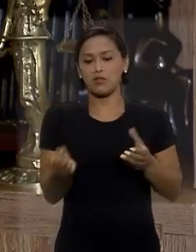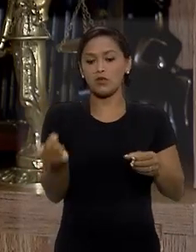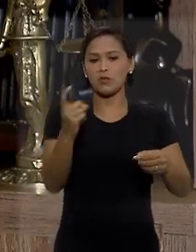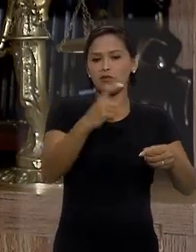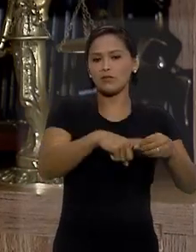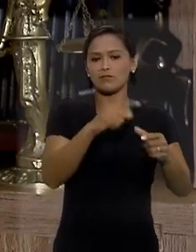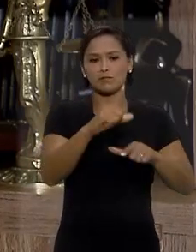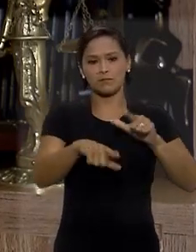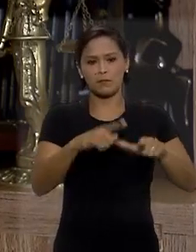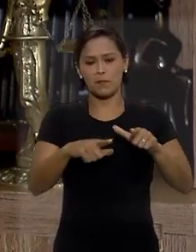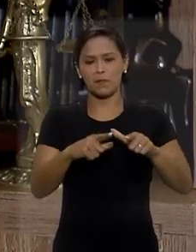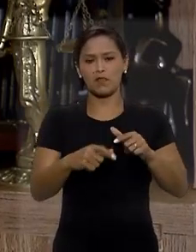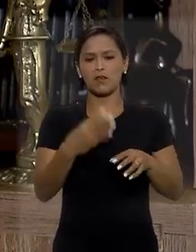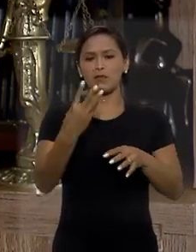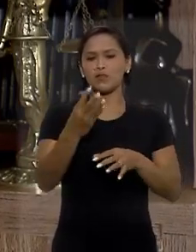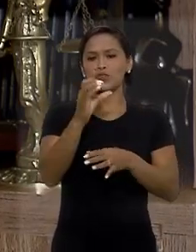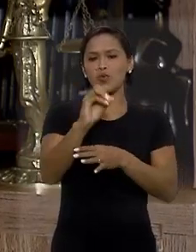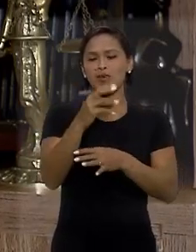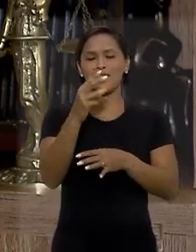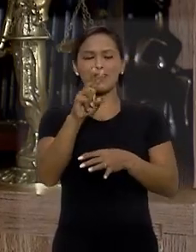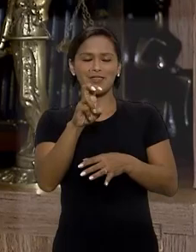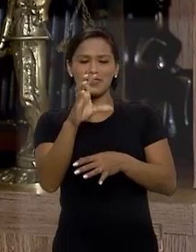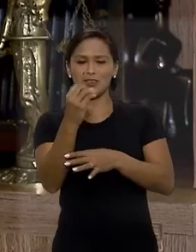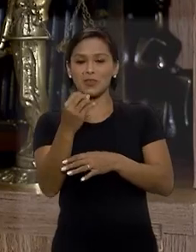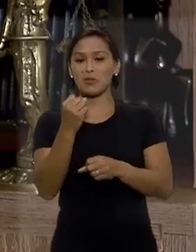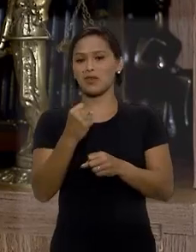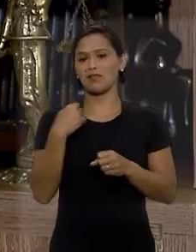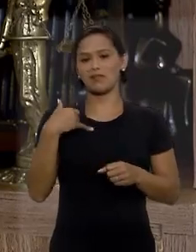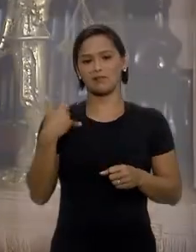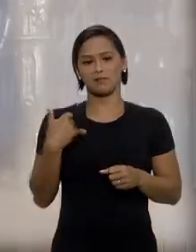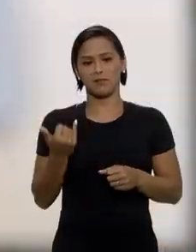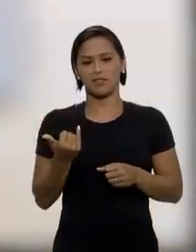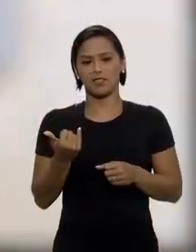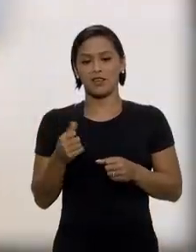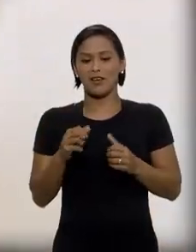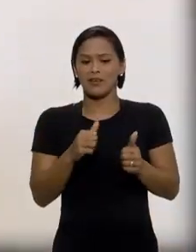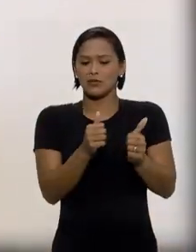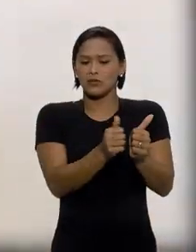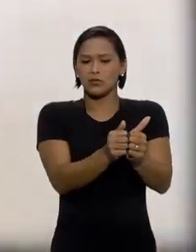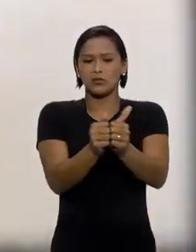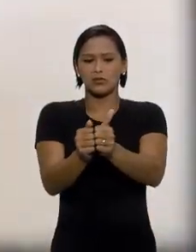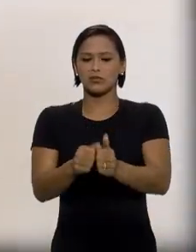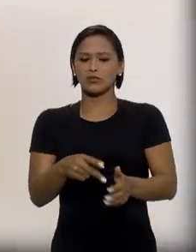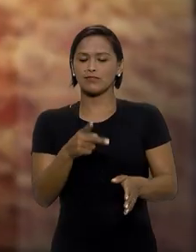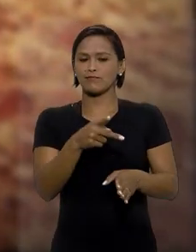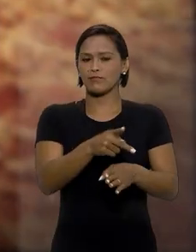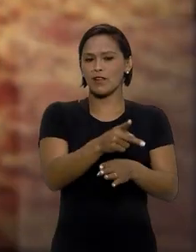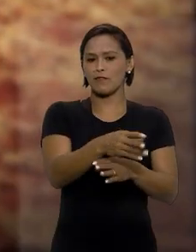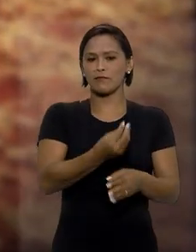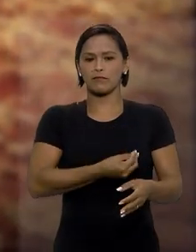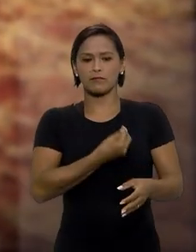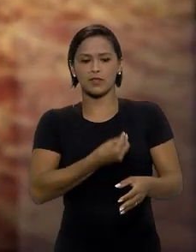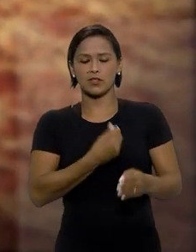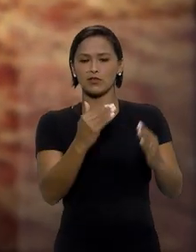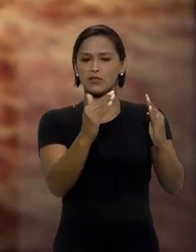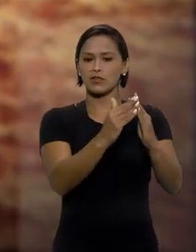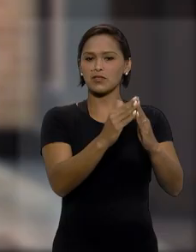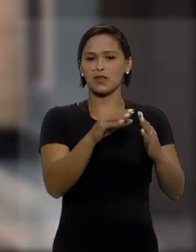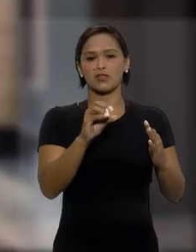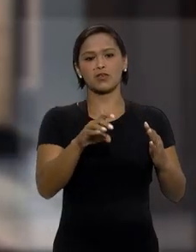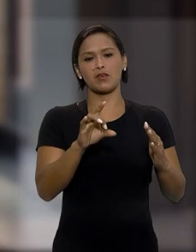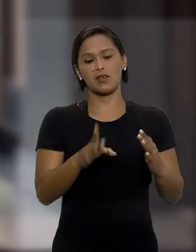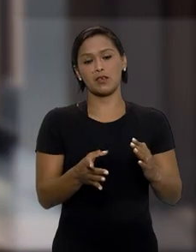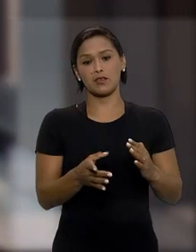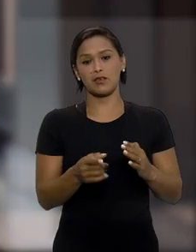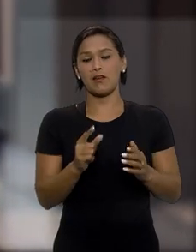sustento, não tem como voltar ao mercado de trabalho, já tem mais de 40, 50 anos, se dedicou integralmente ao lar durante todo